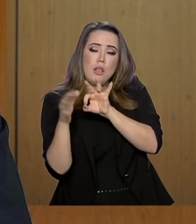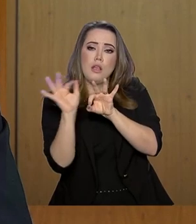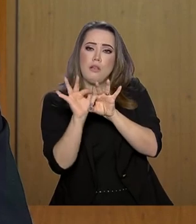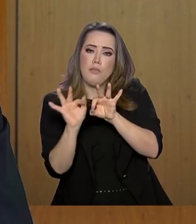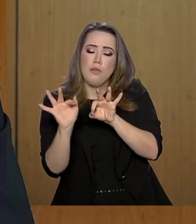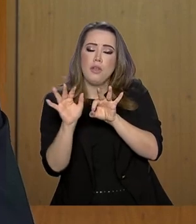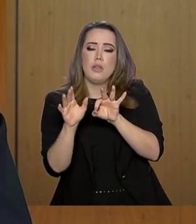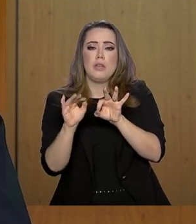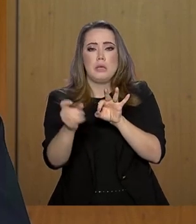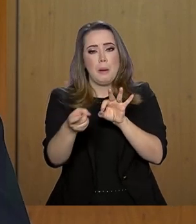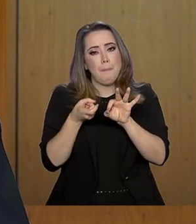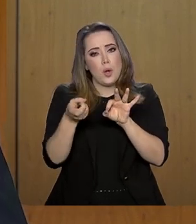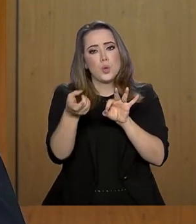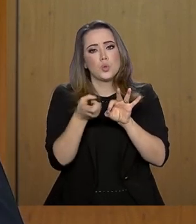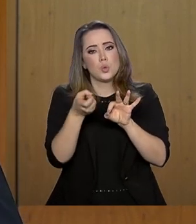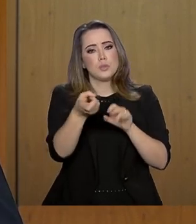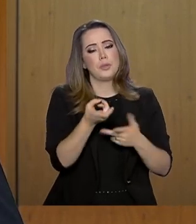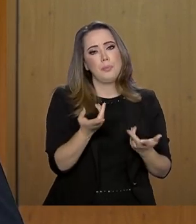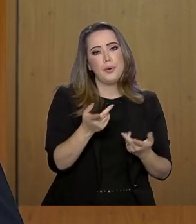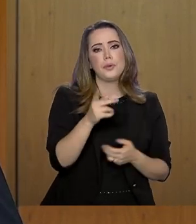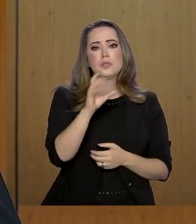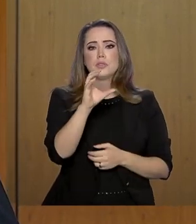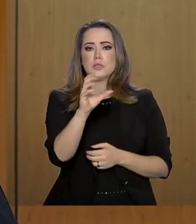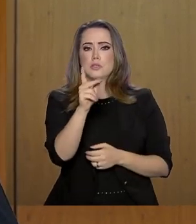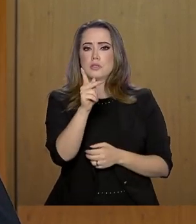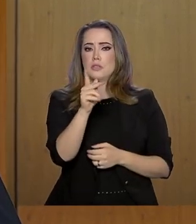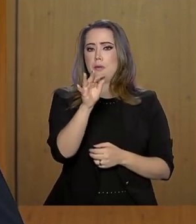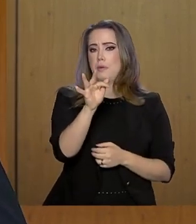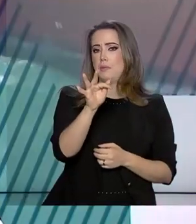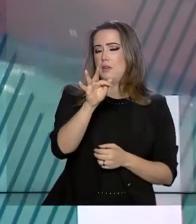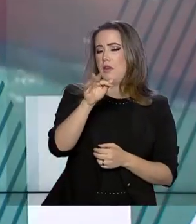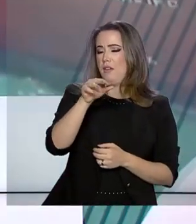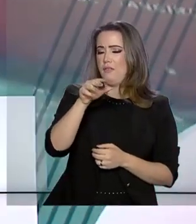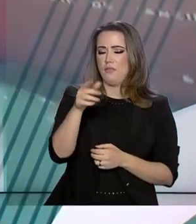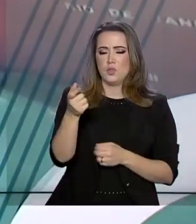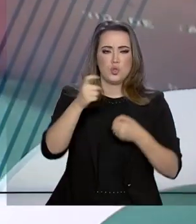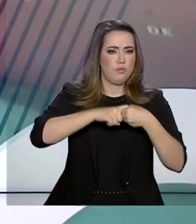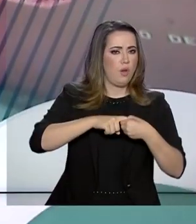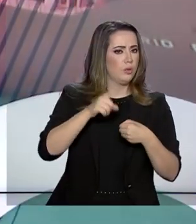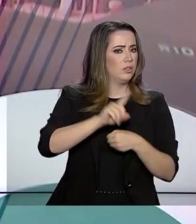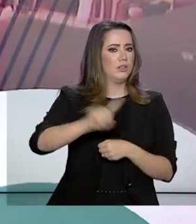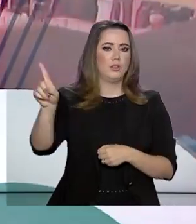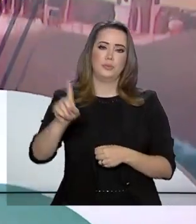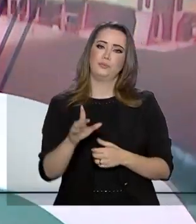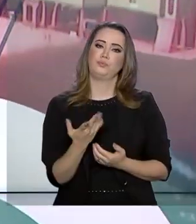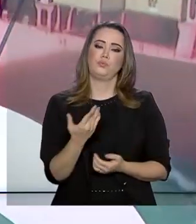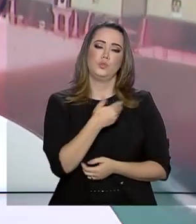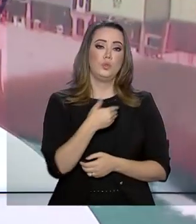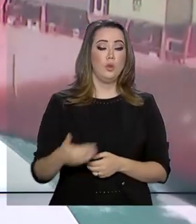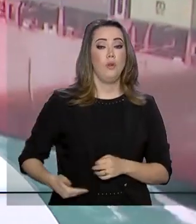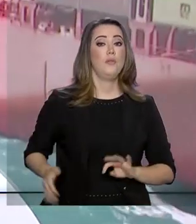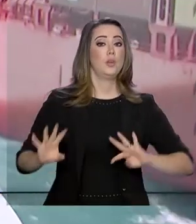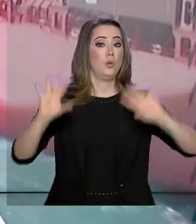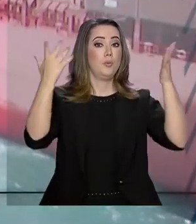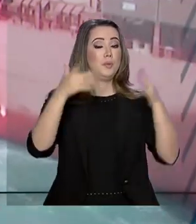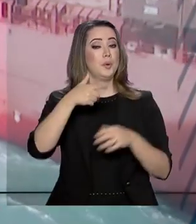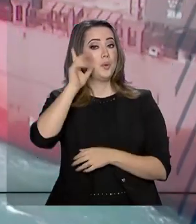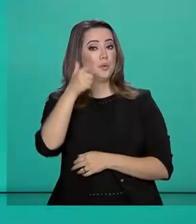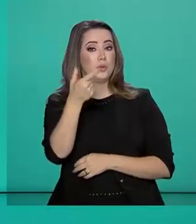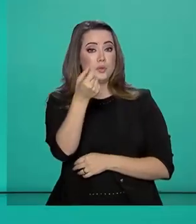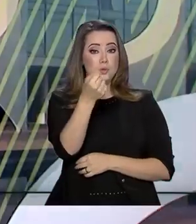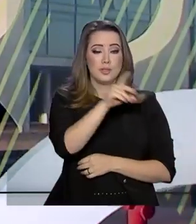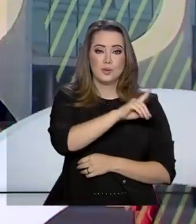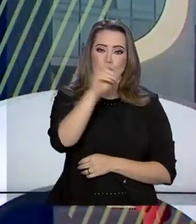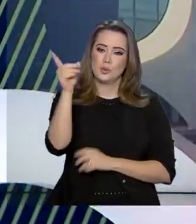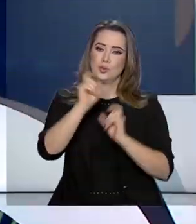logicamente isso vai acontecer. CPMF de volta, não. O governo comemorou ontem 200 dias de